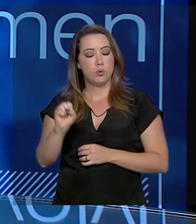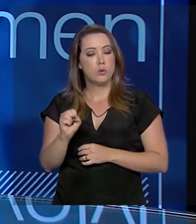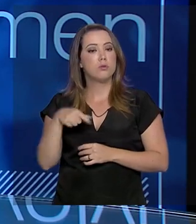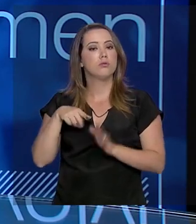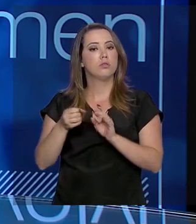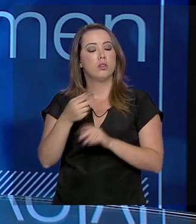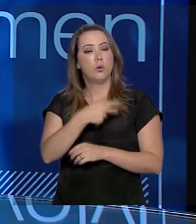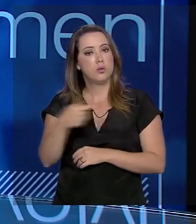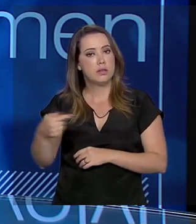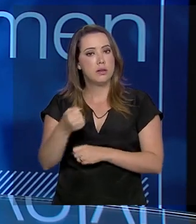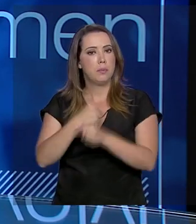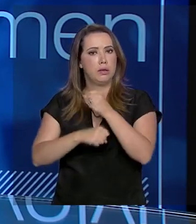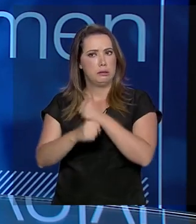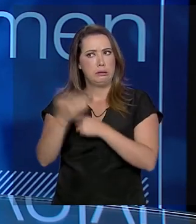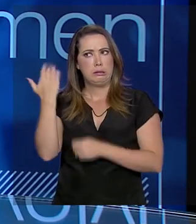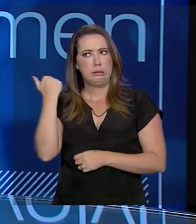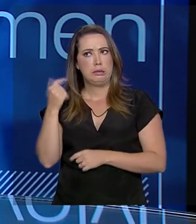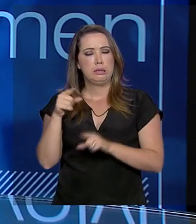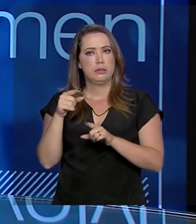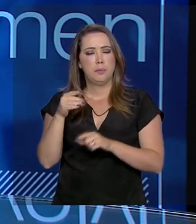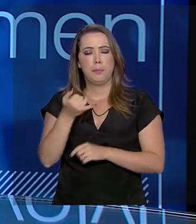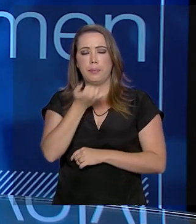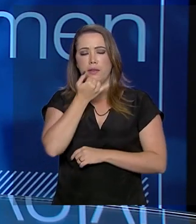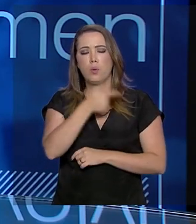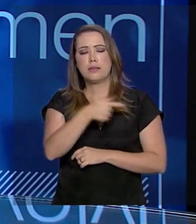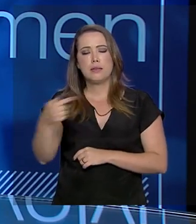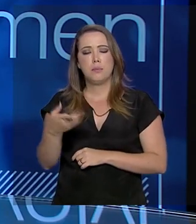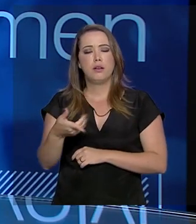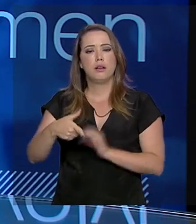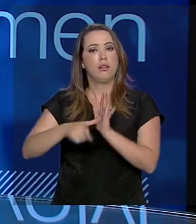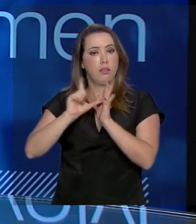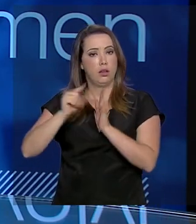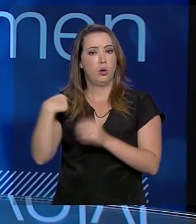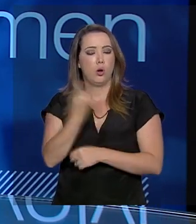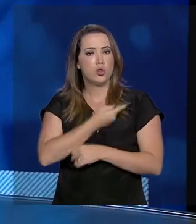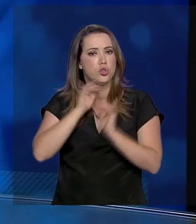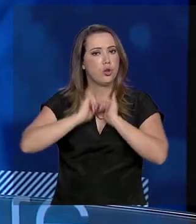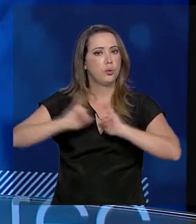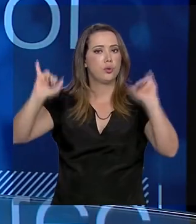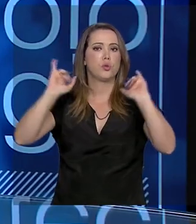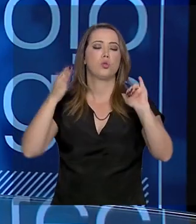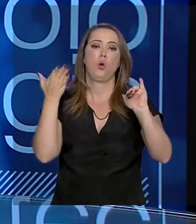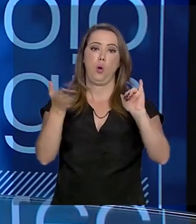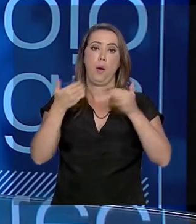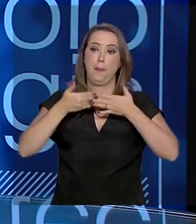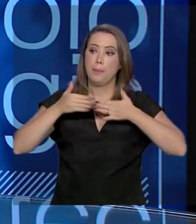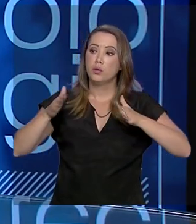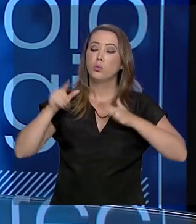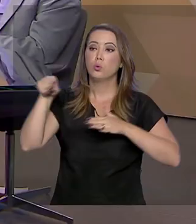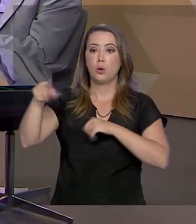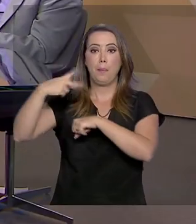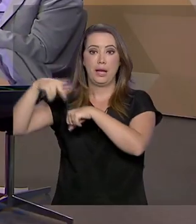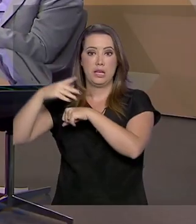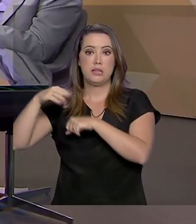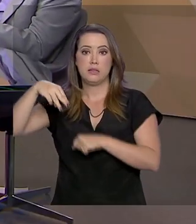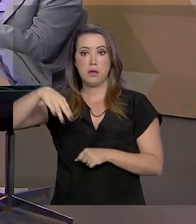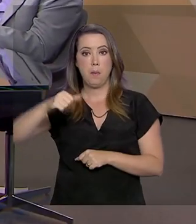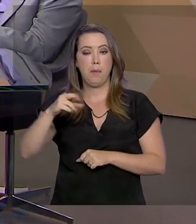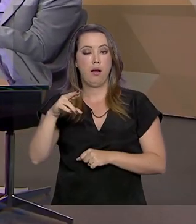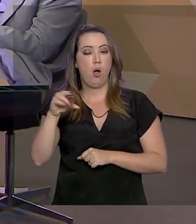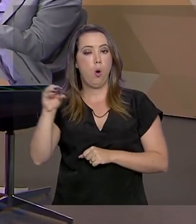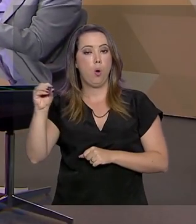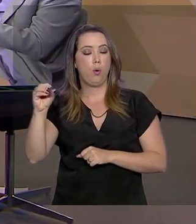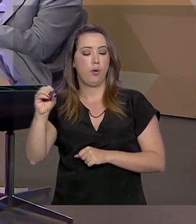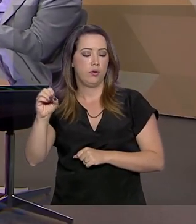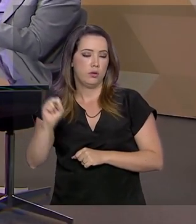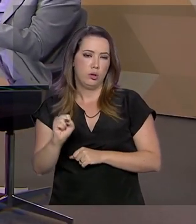passada, eu e a ministra Tereza Cristina anunciamos, o presidente comemorou muito, a abertura do mercado de Marrocos, que foi uma questão